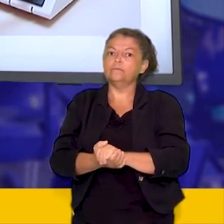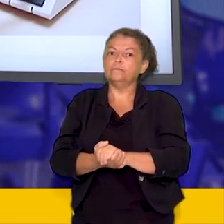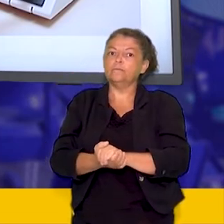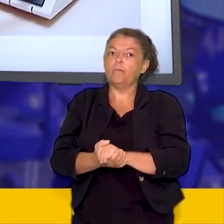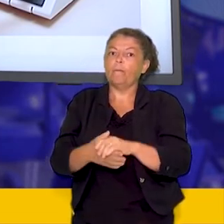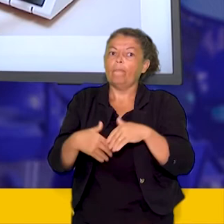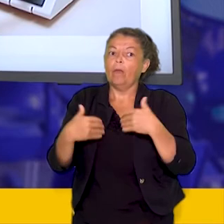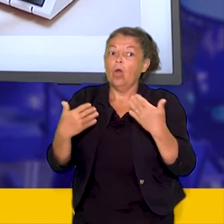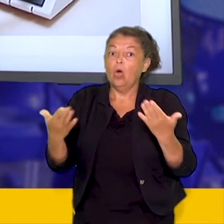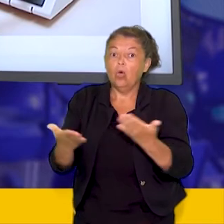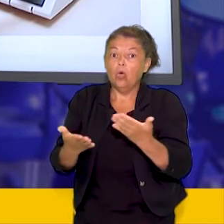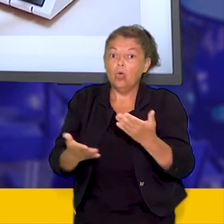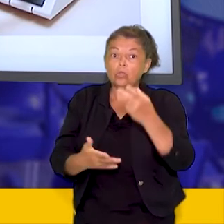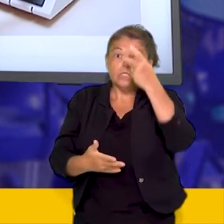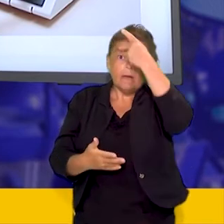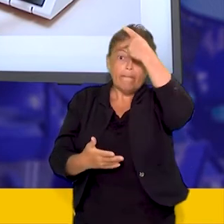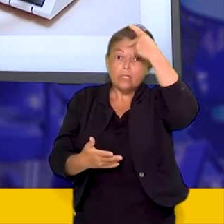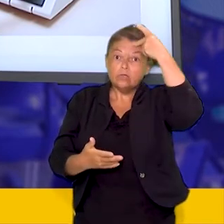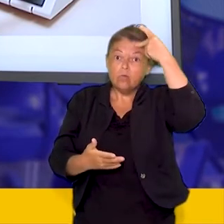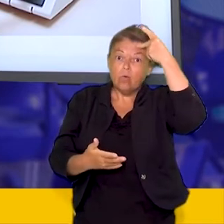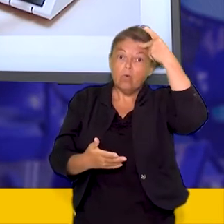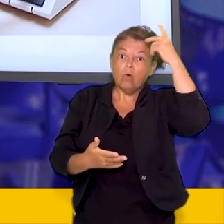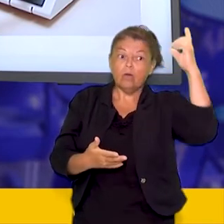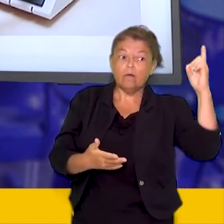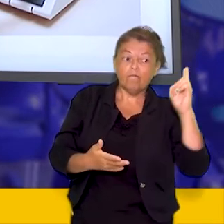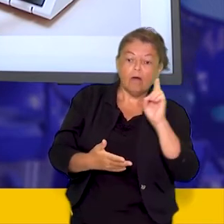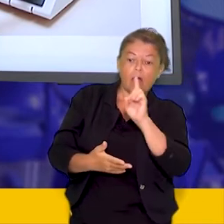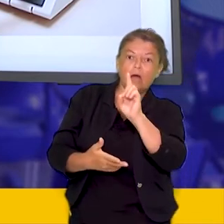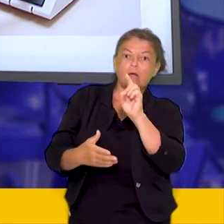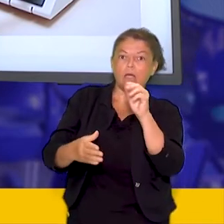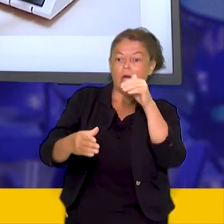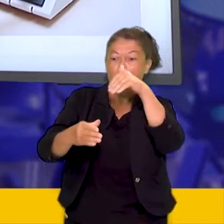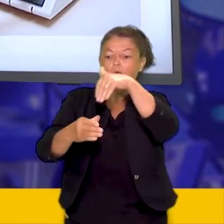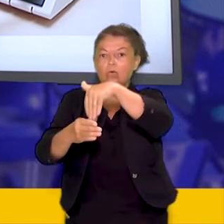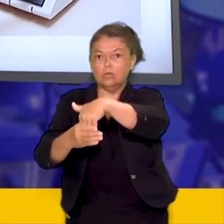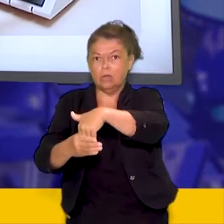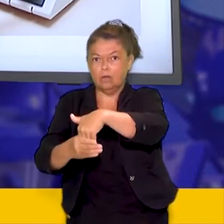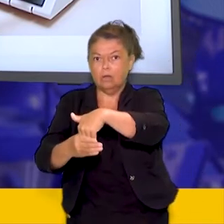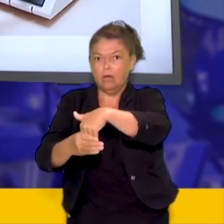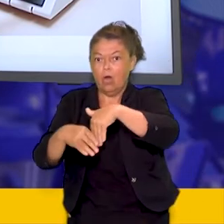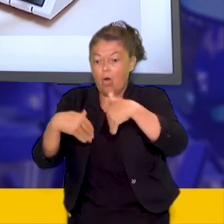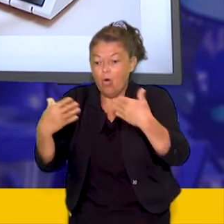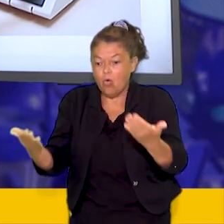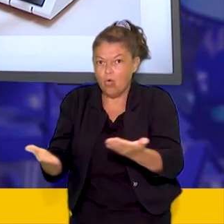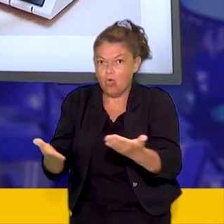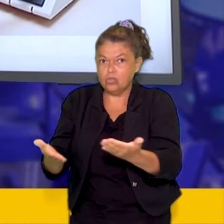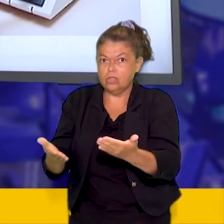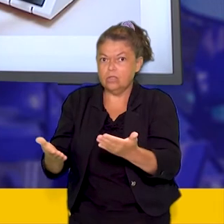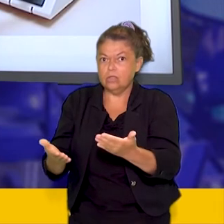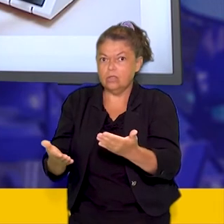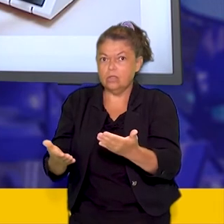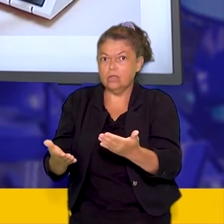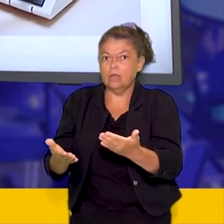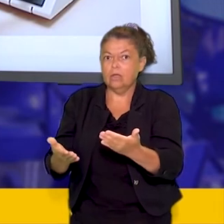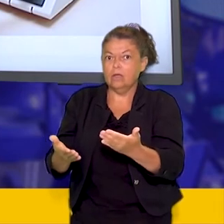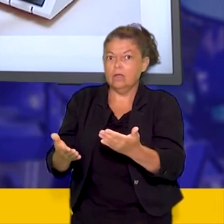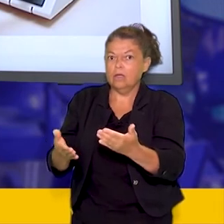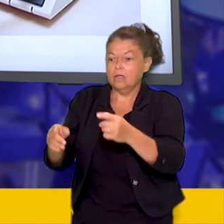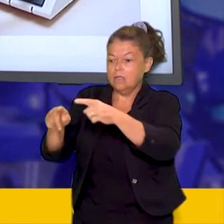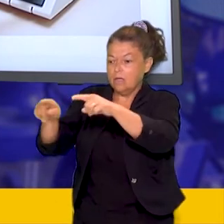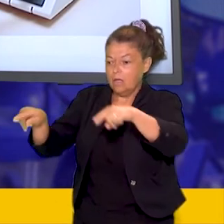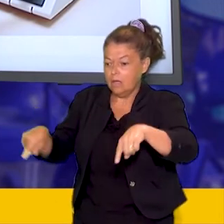Hoje o eleitor se dirige sozinho à urna que é eletrônica e ali vota livremente do